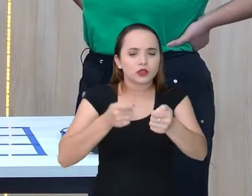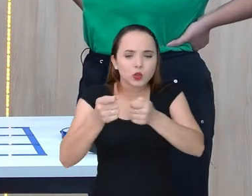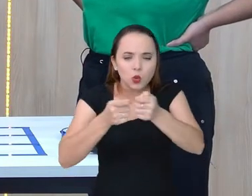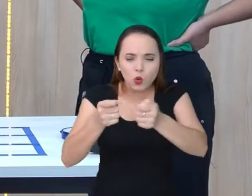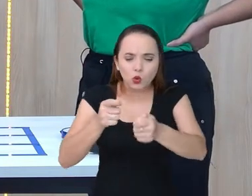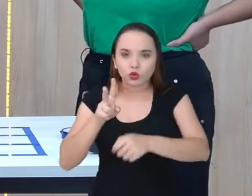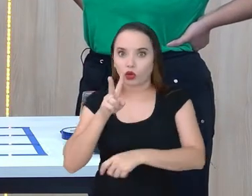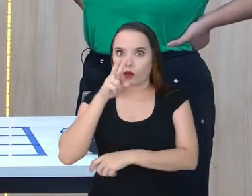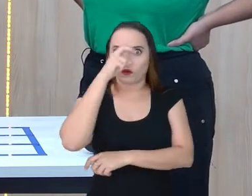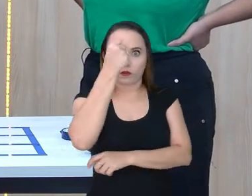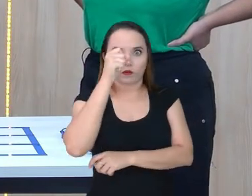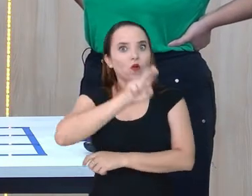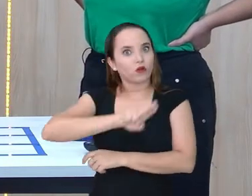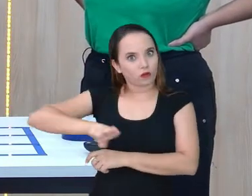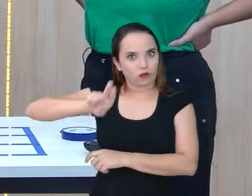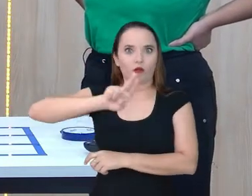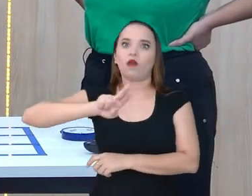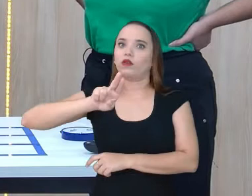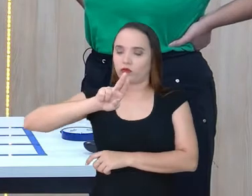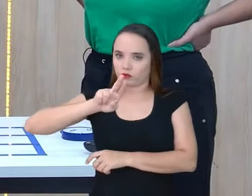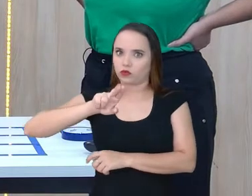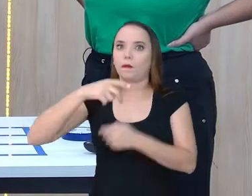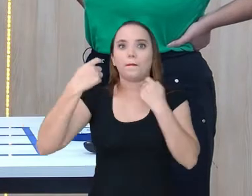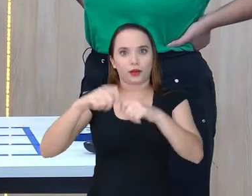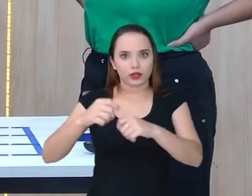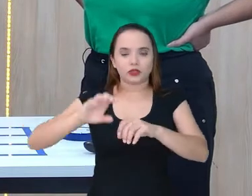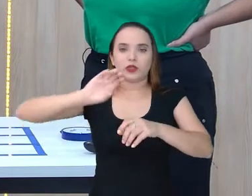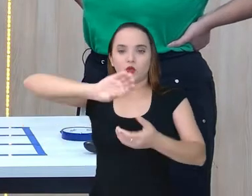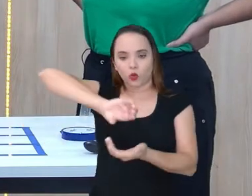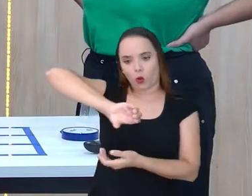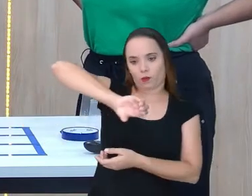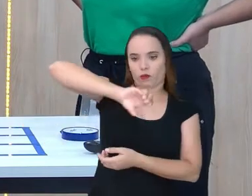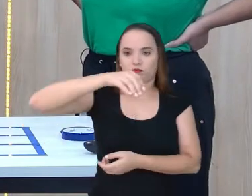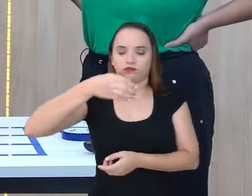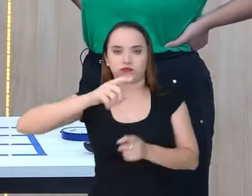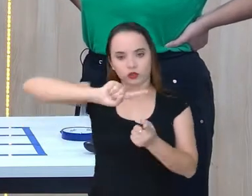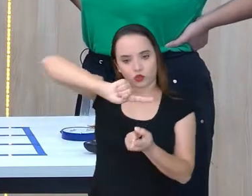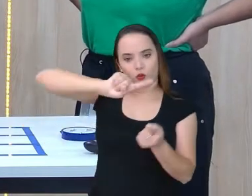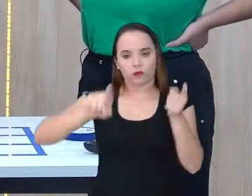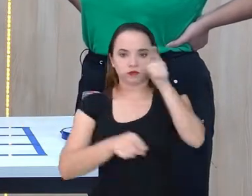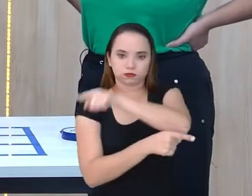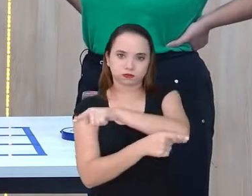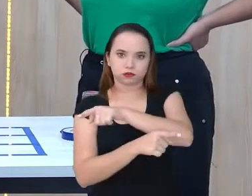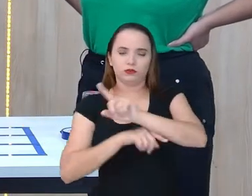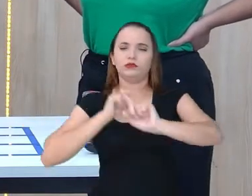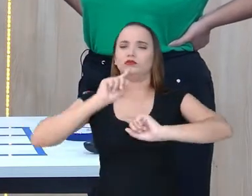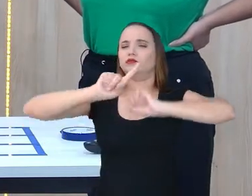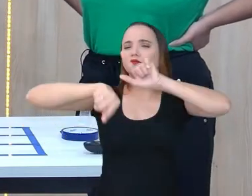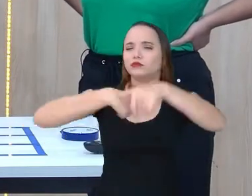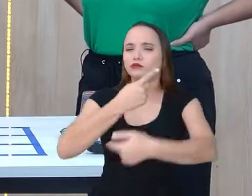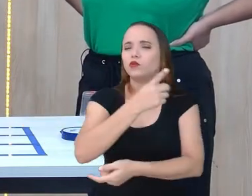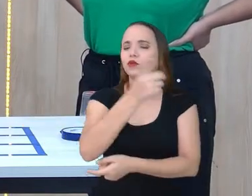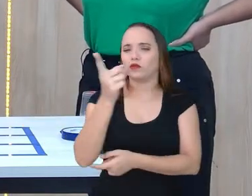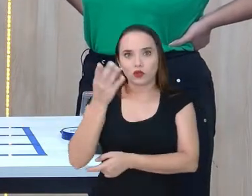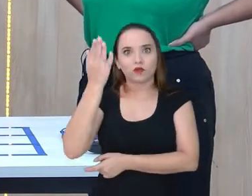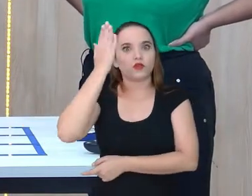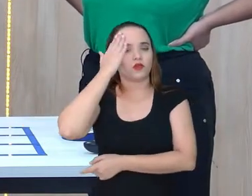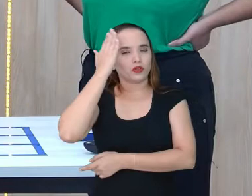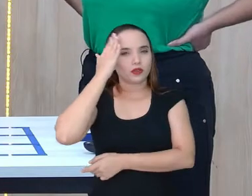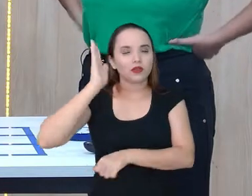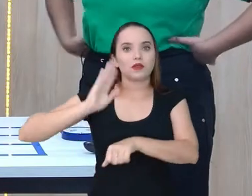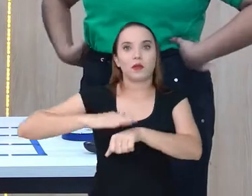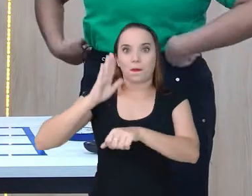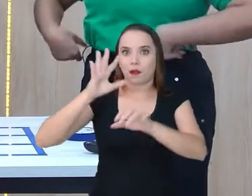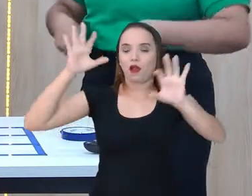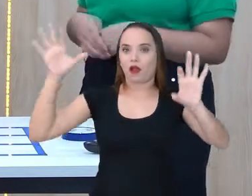poder aí fazer com que o copo faça esse giro de 360, né? Então mais pra frente vocês vão ver aí, em relação à